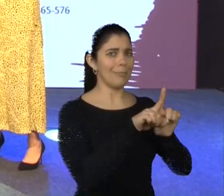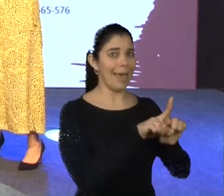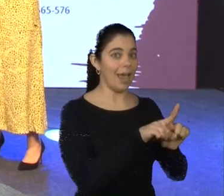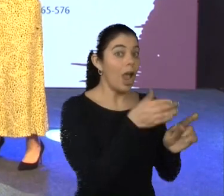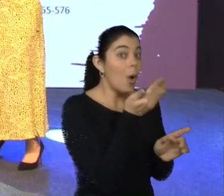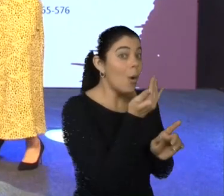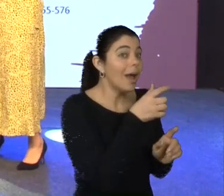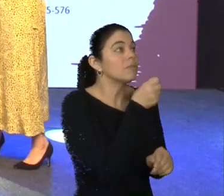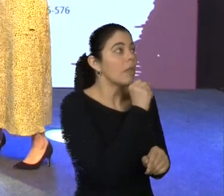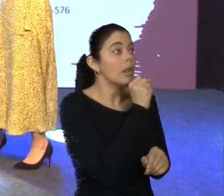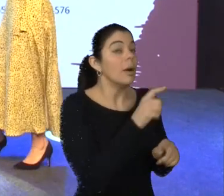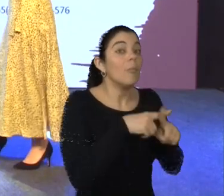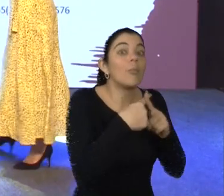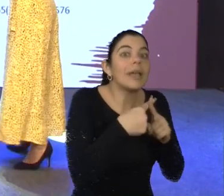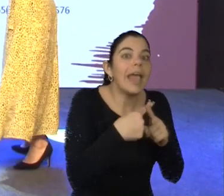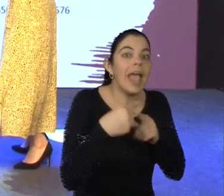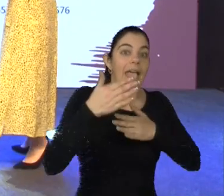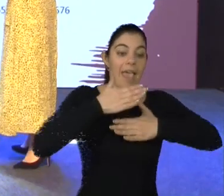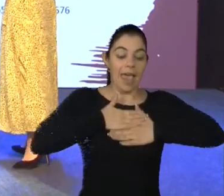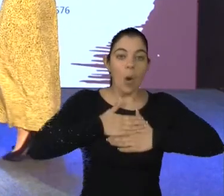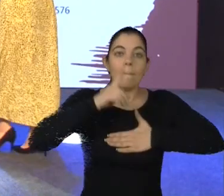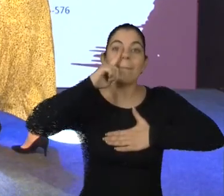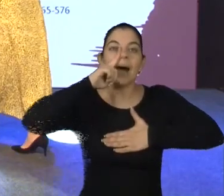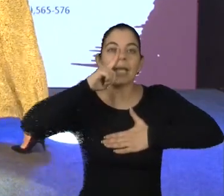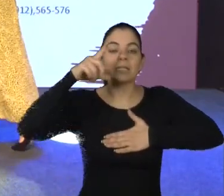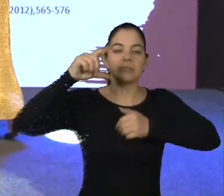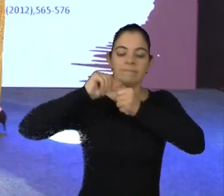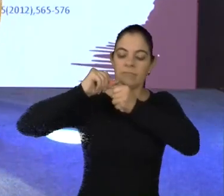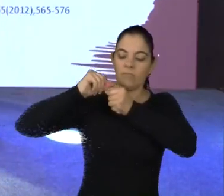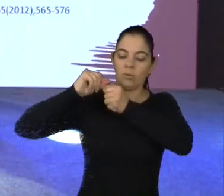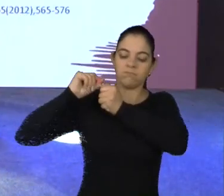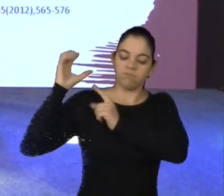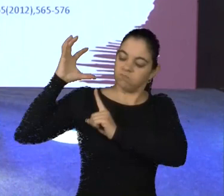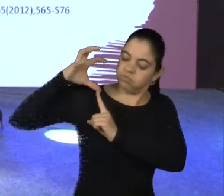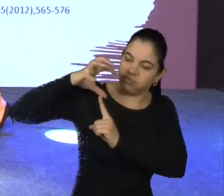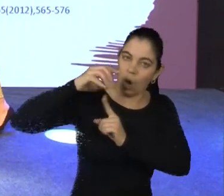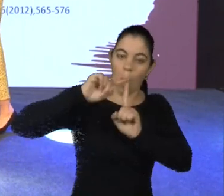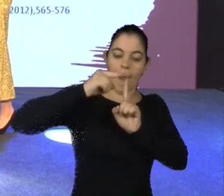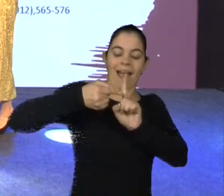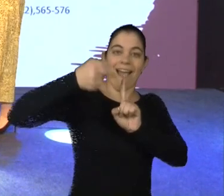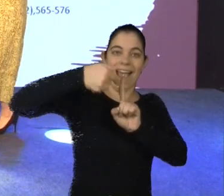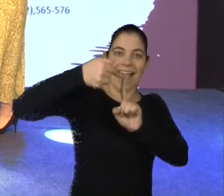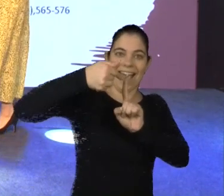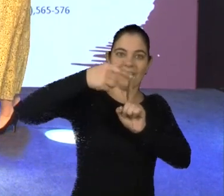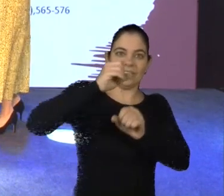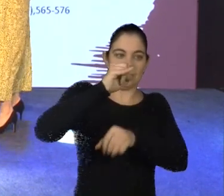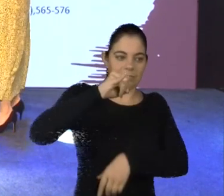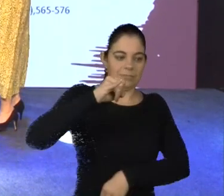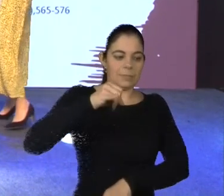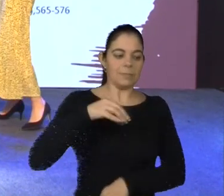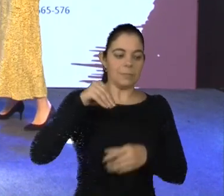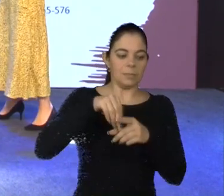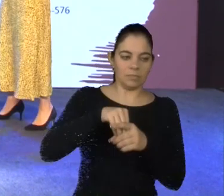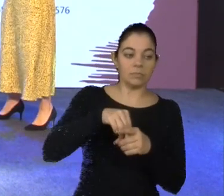E ensina os nossos genes como eles se expressam. Então, por exemplo, se eu opto por comer, tomar mais chá verde, soja,